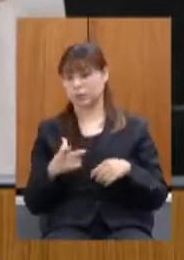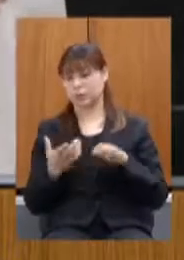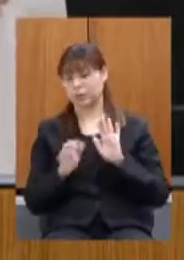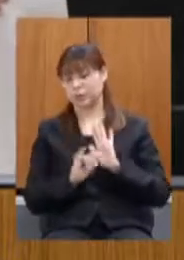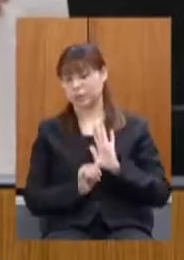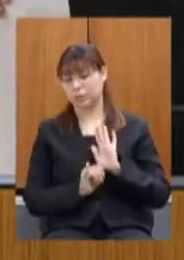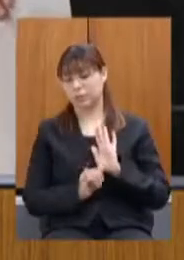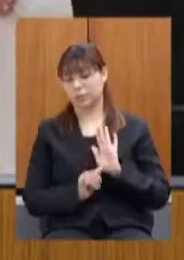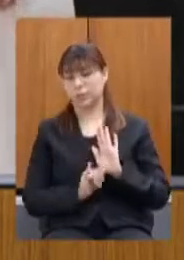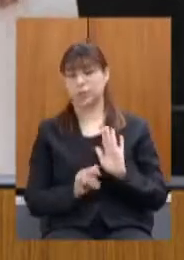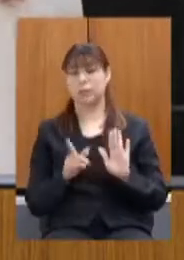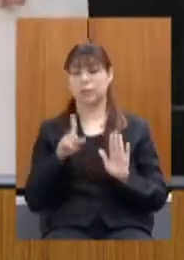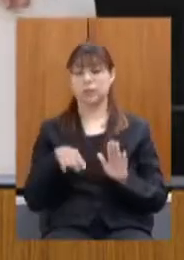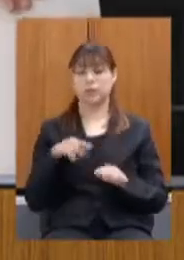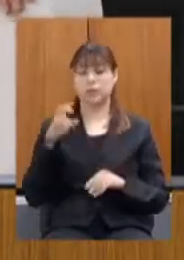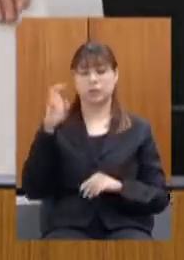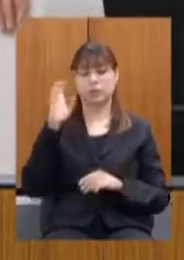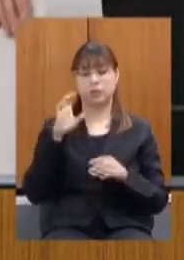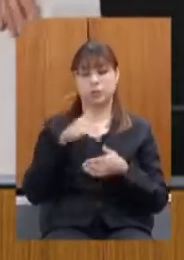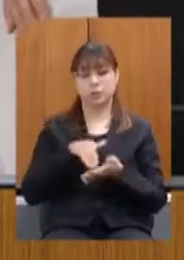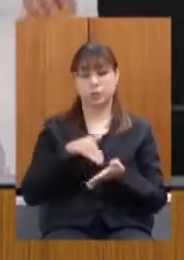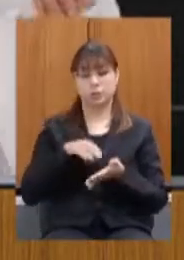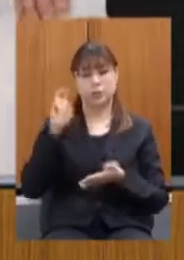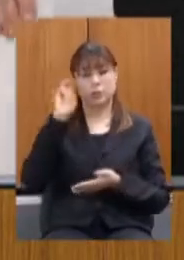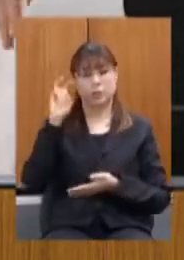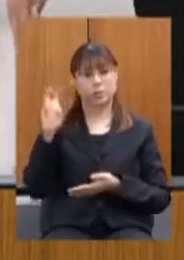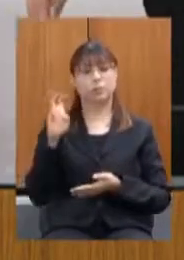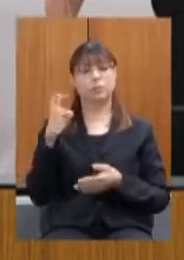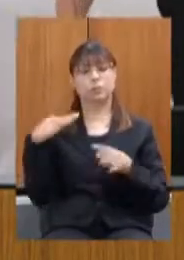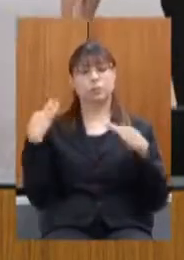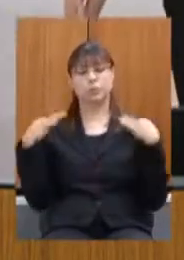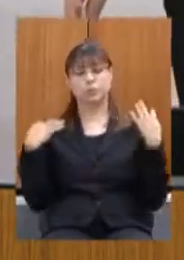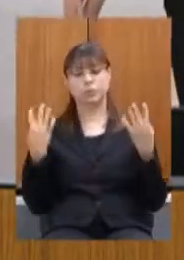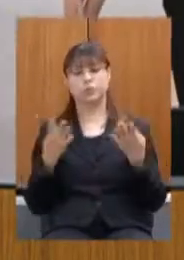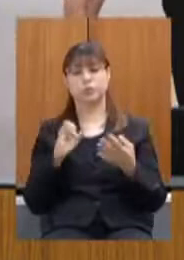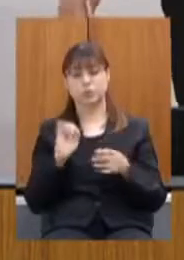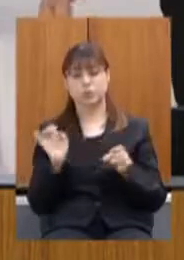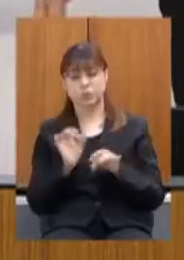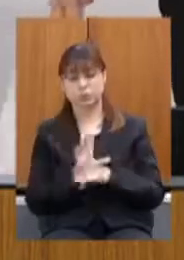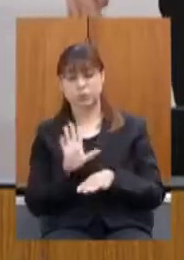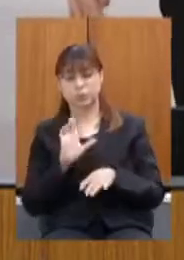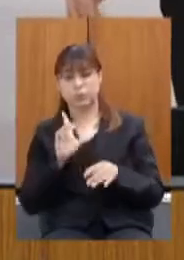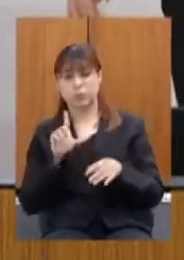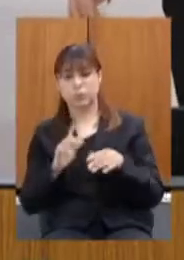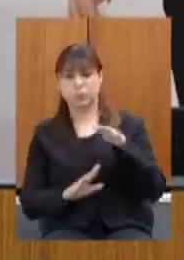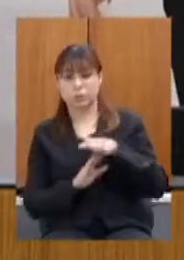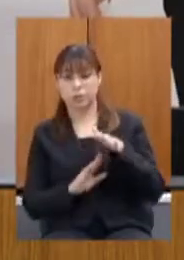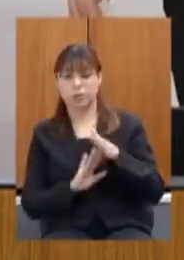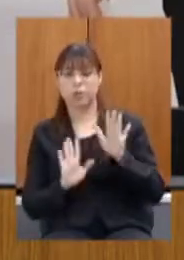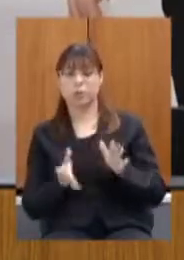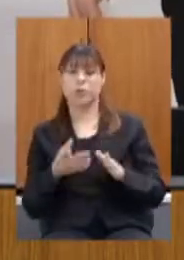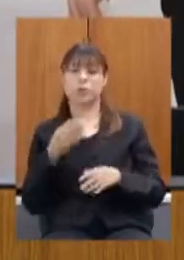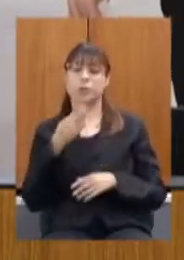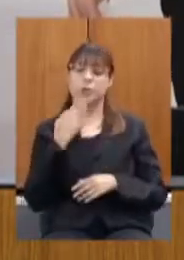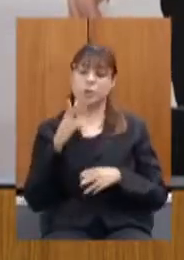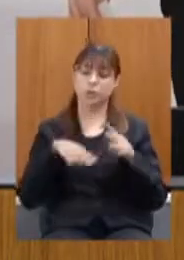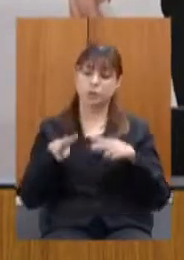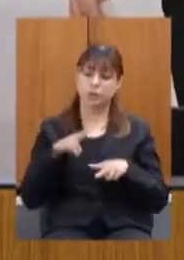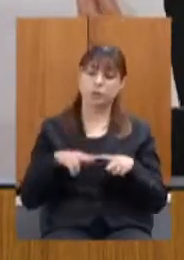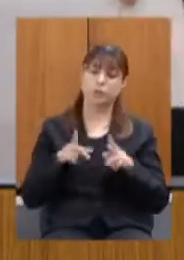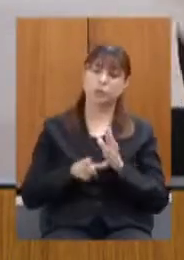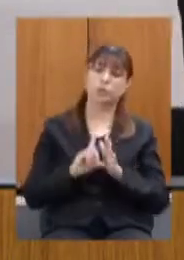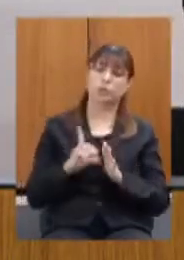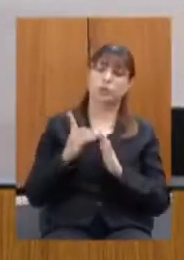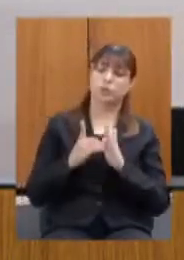Secretaria de Estado de Cultura e Turismo para fins de lei Aldeblanc cujo prazo já se esgotou pede-se análise de vigência retroativa para esse decreto que esse